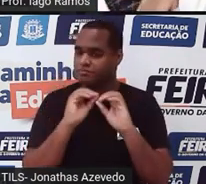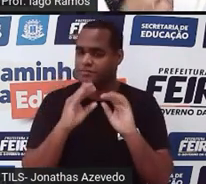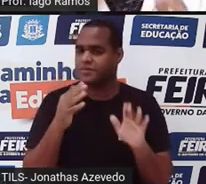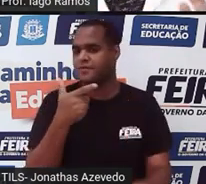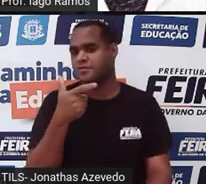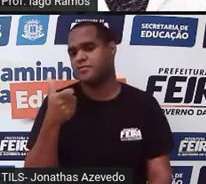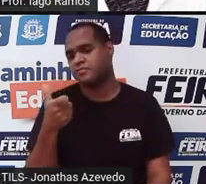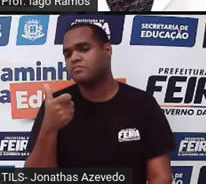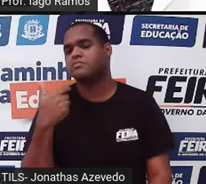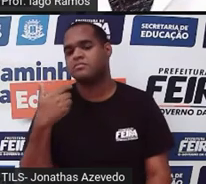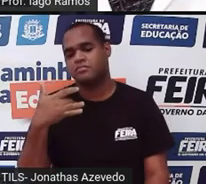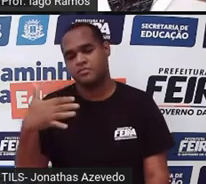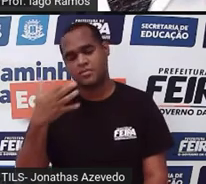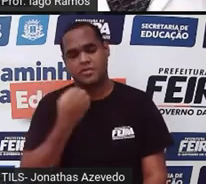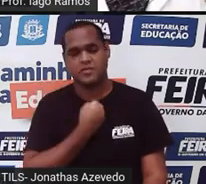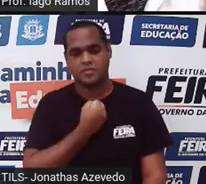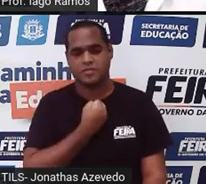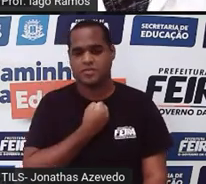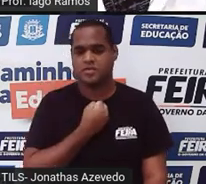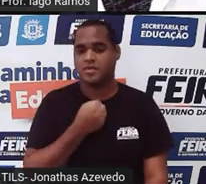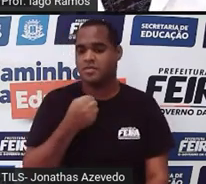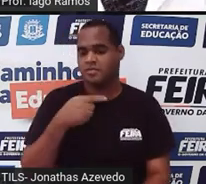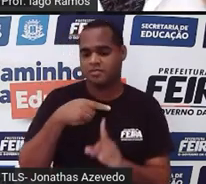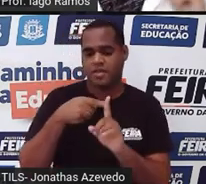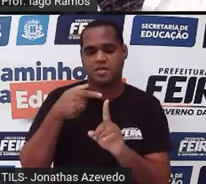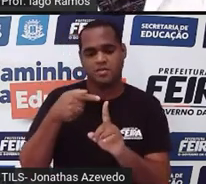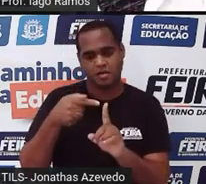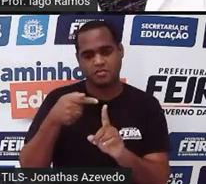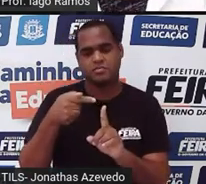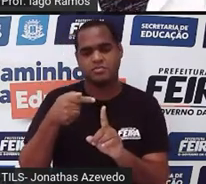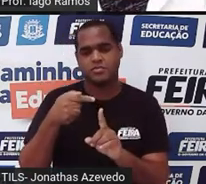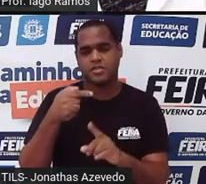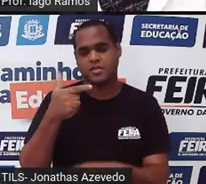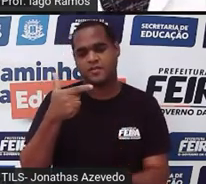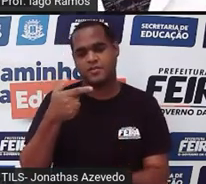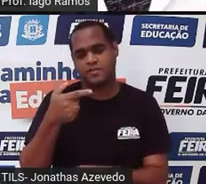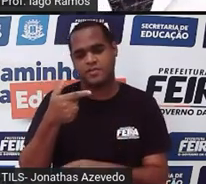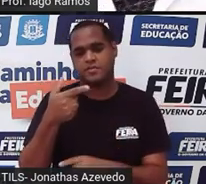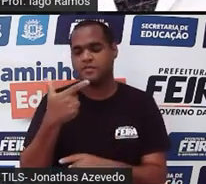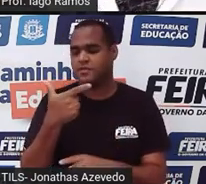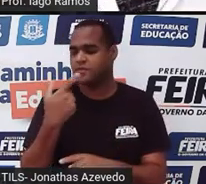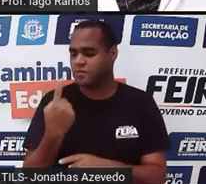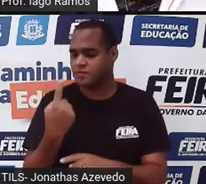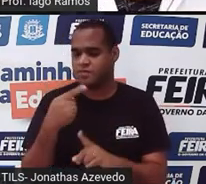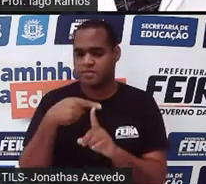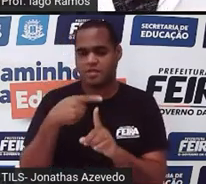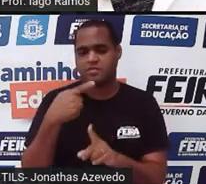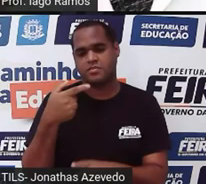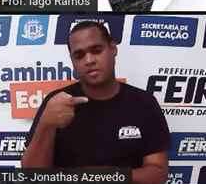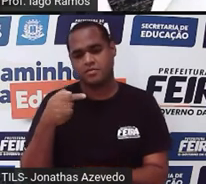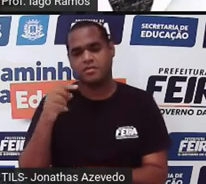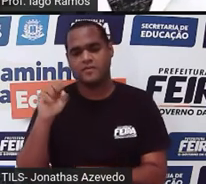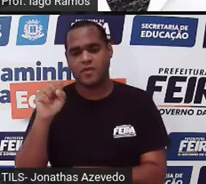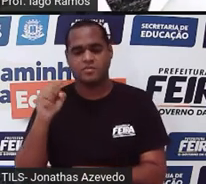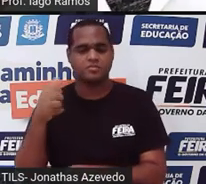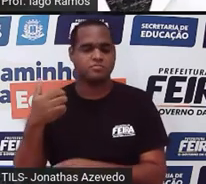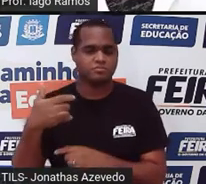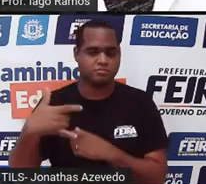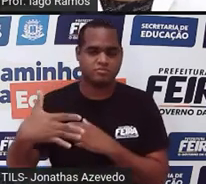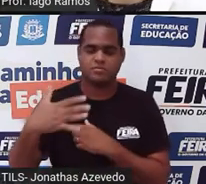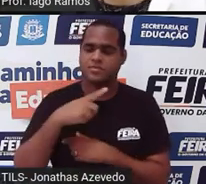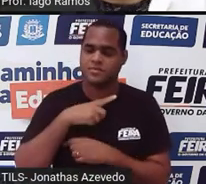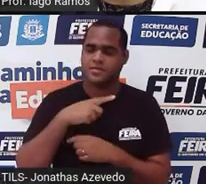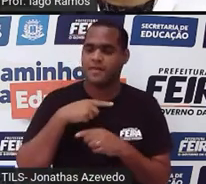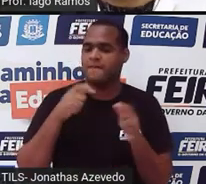21 para o próximo número, aumenta 7. Seria 21 mais 7, 28. E daí, você vai